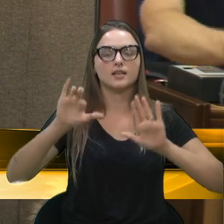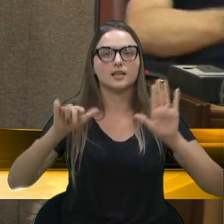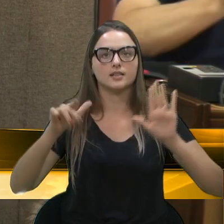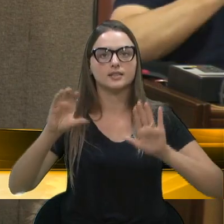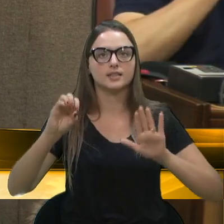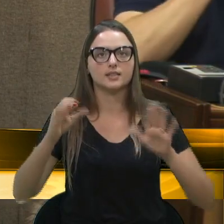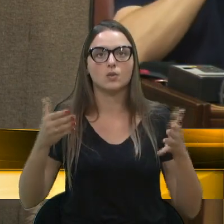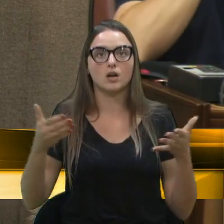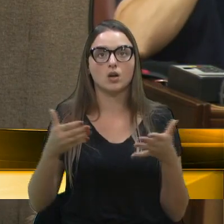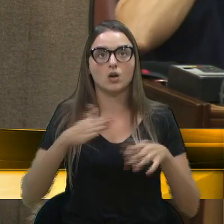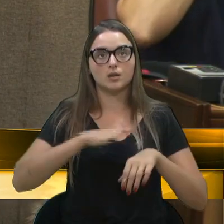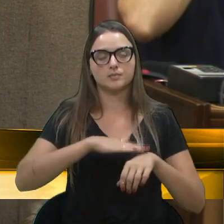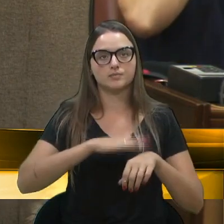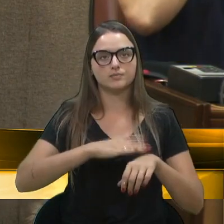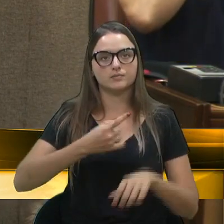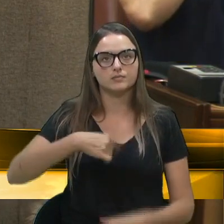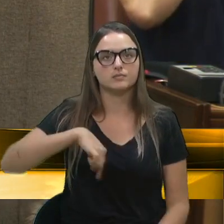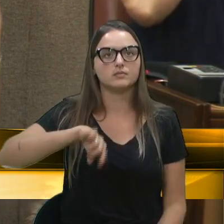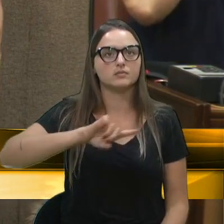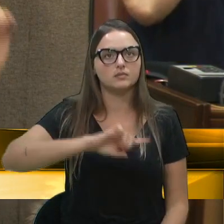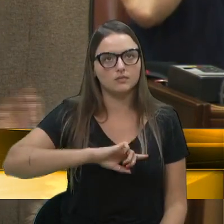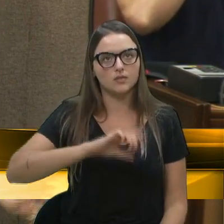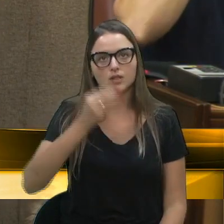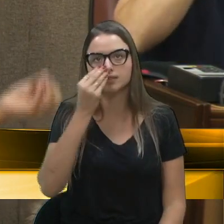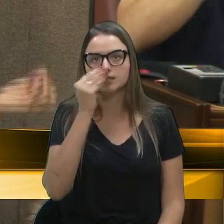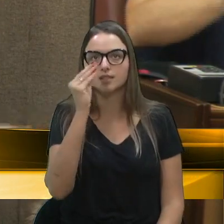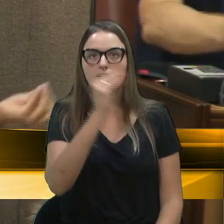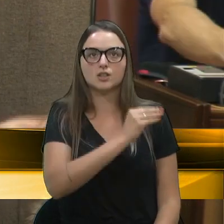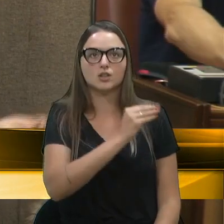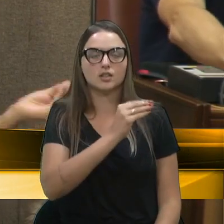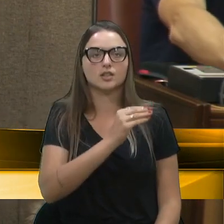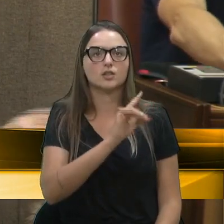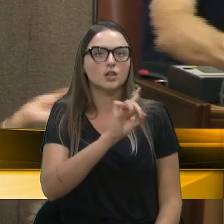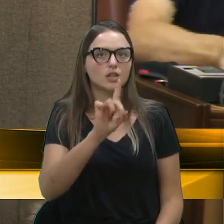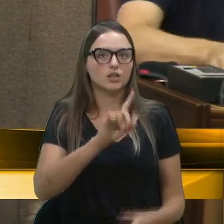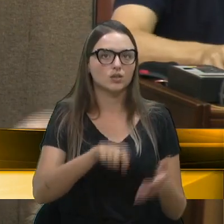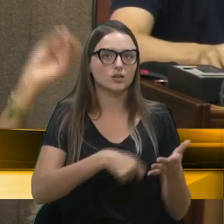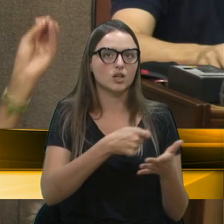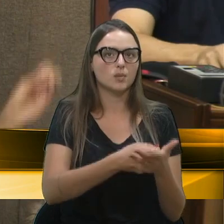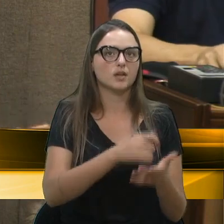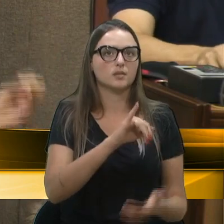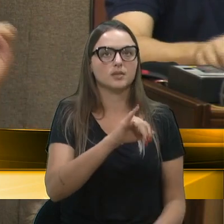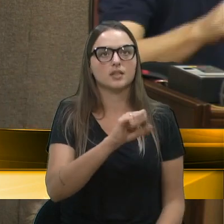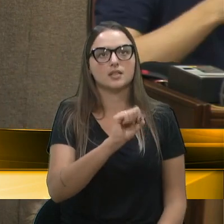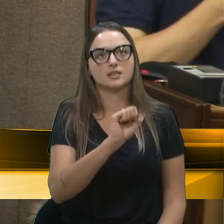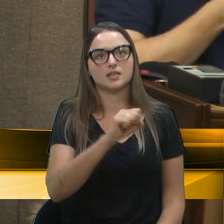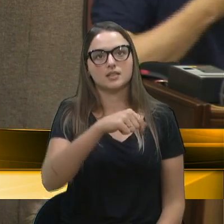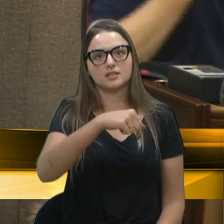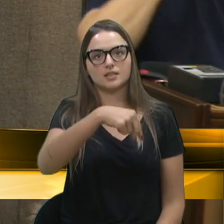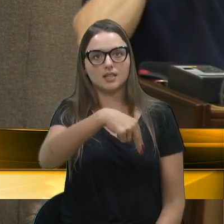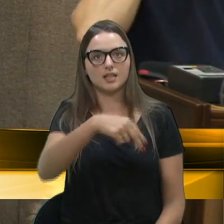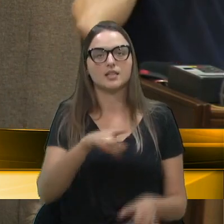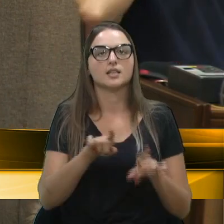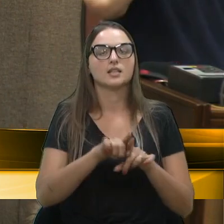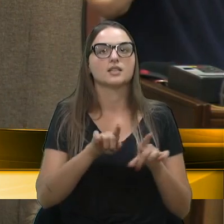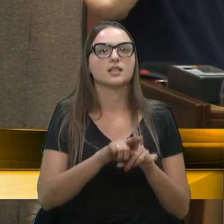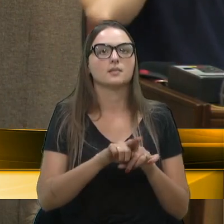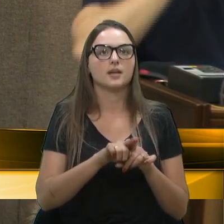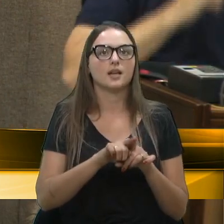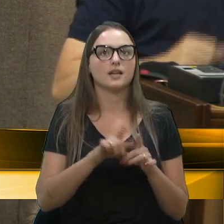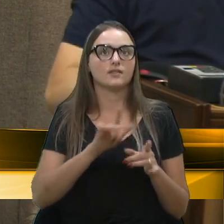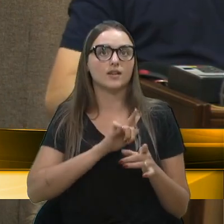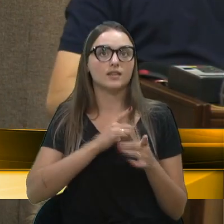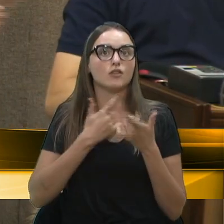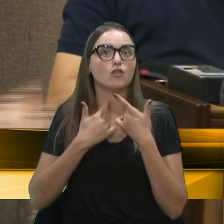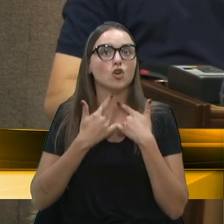momento, a gente está, então, ignorando que a isenção do ISSQN também incentivará outras empresas.